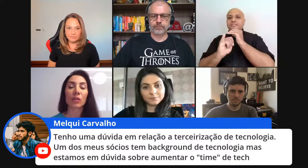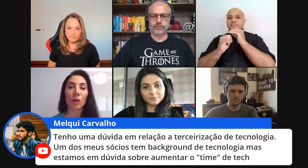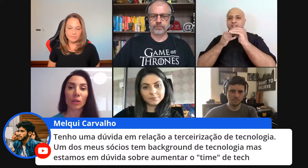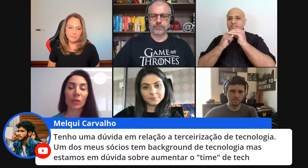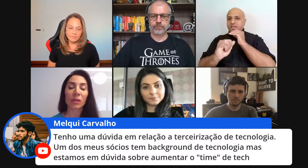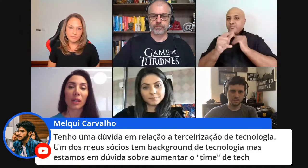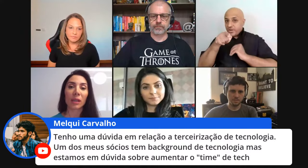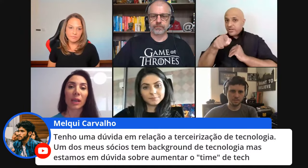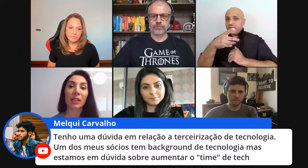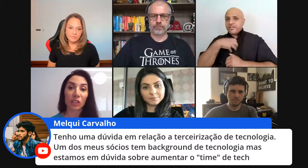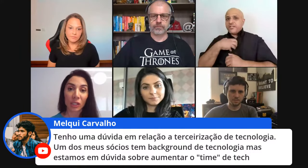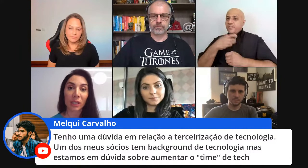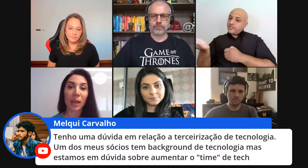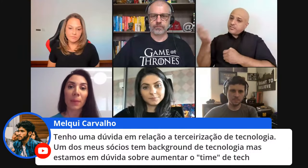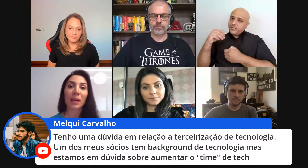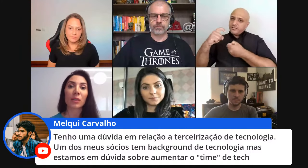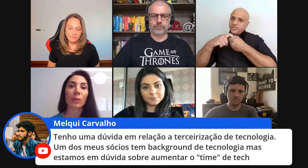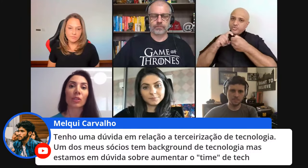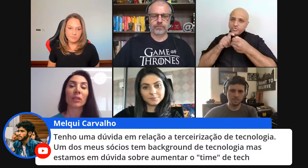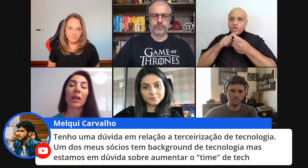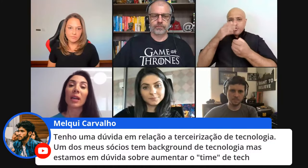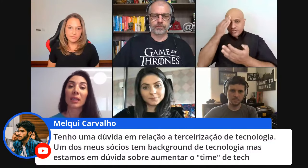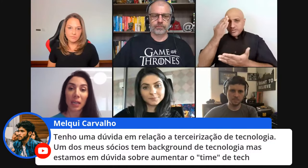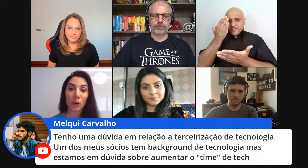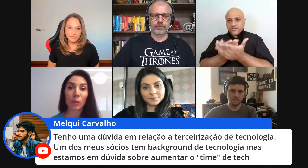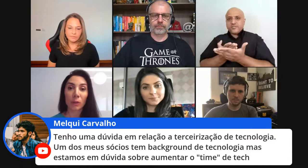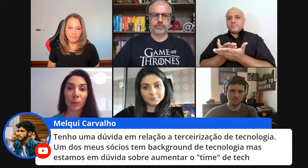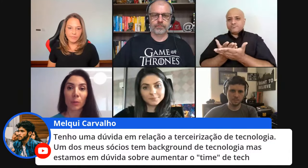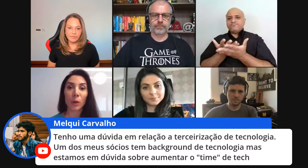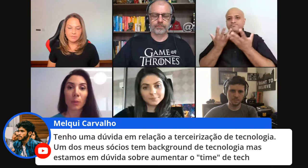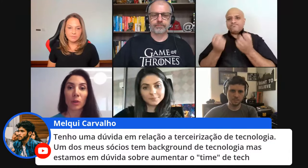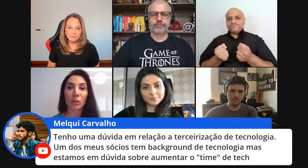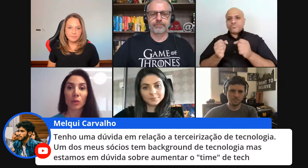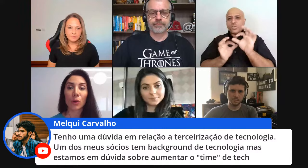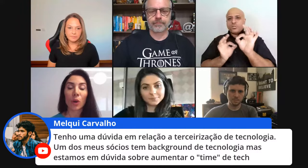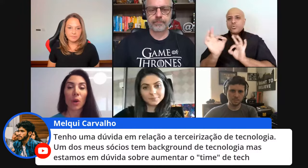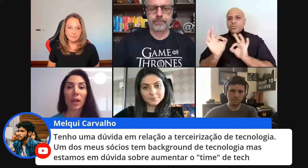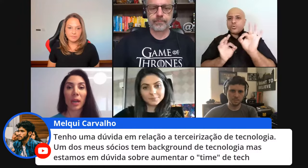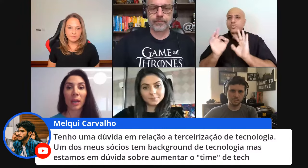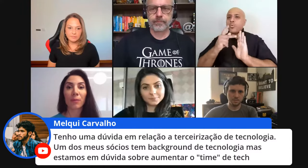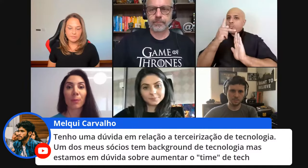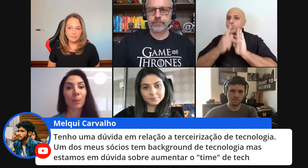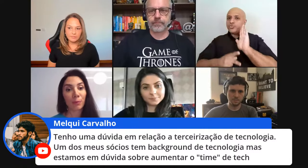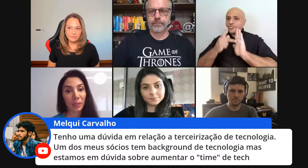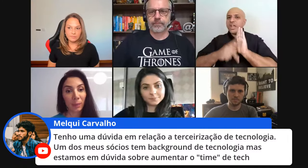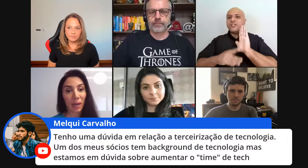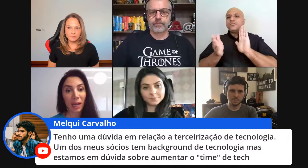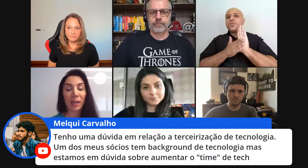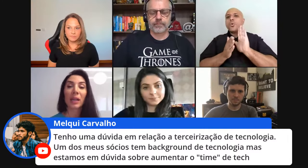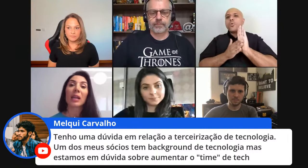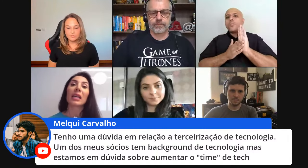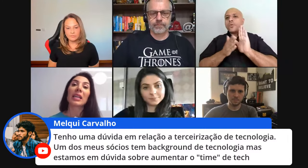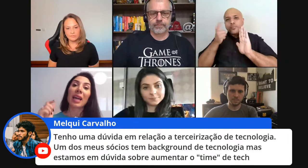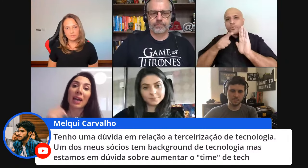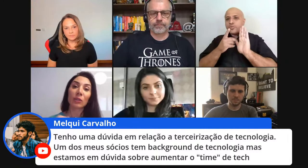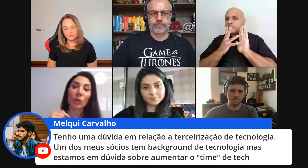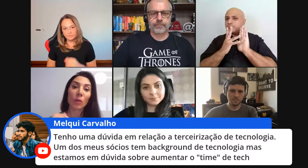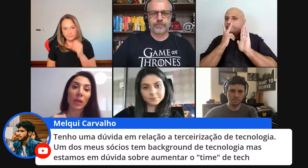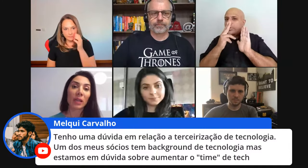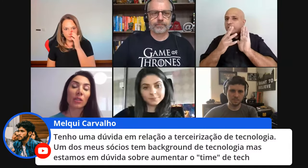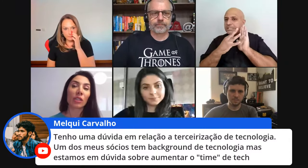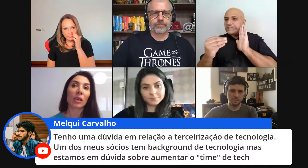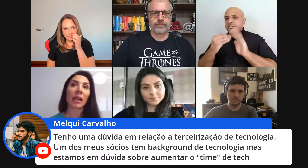é trazer sócios que acreditam e abraçam o projeto tem um propósito similar e